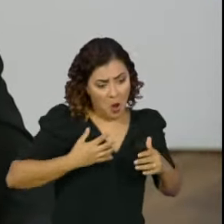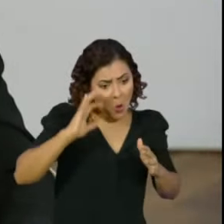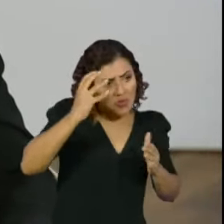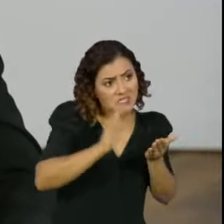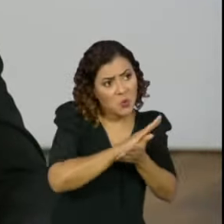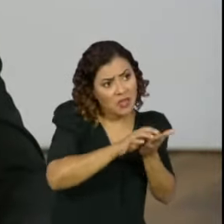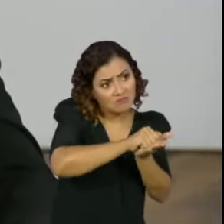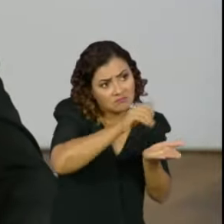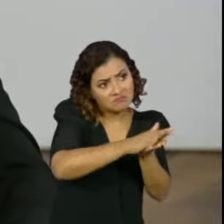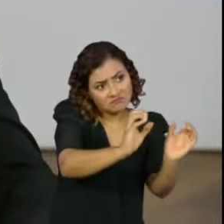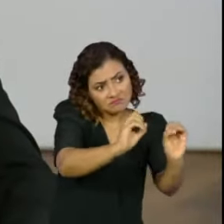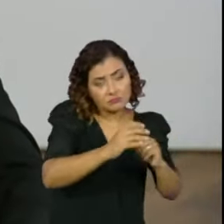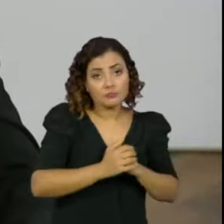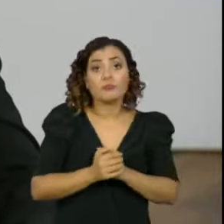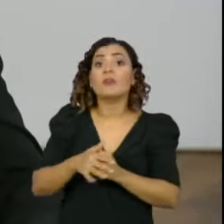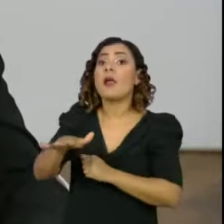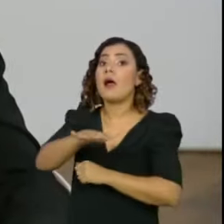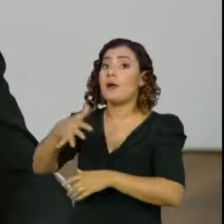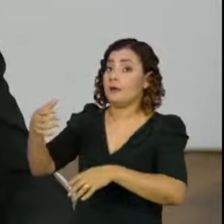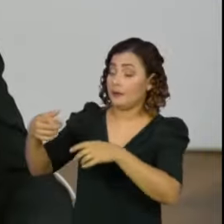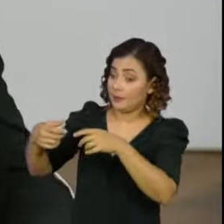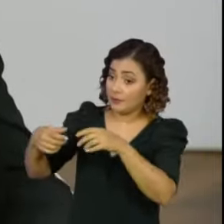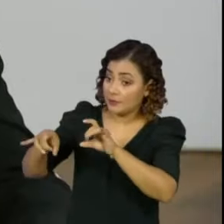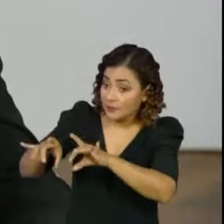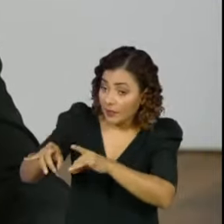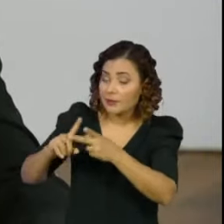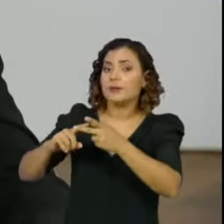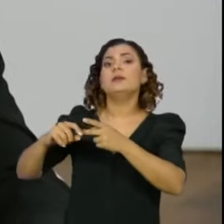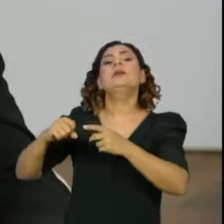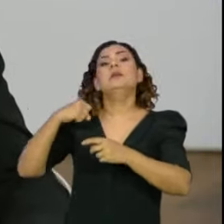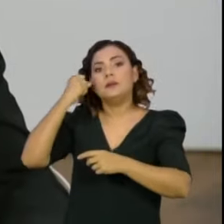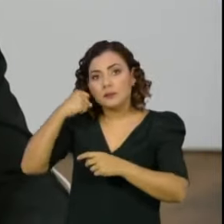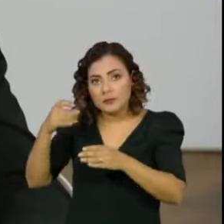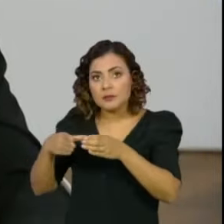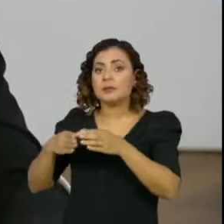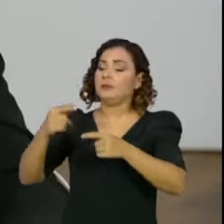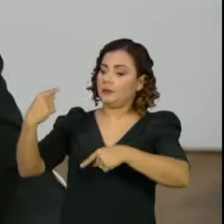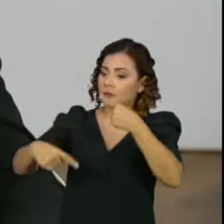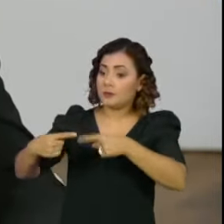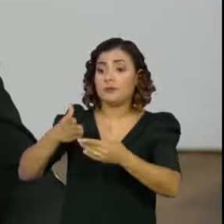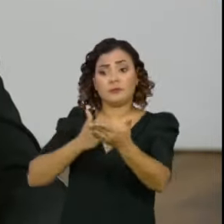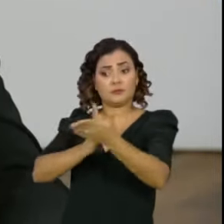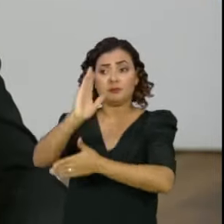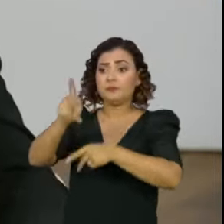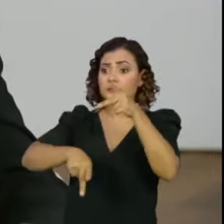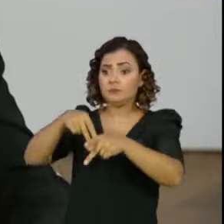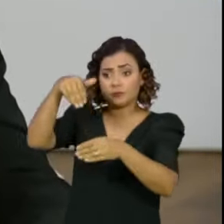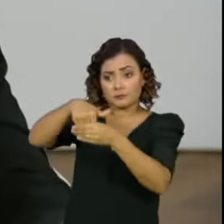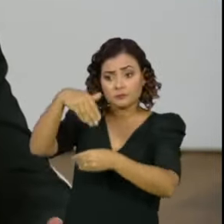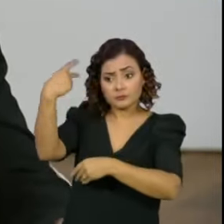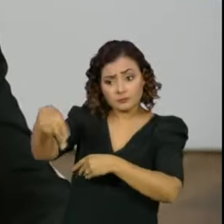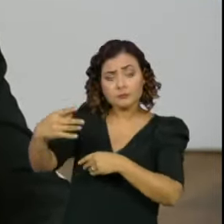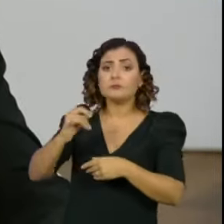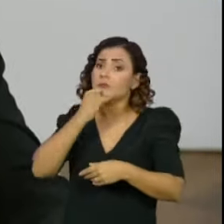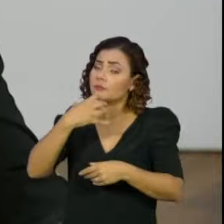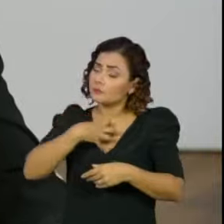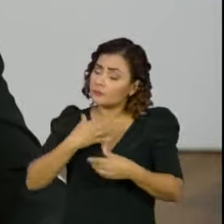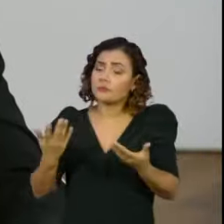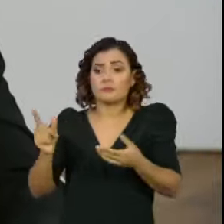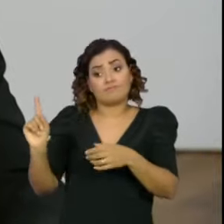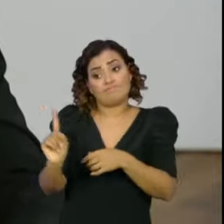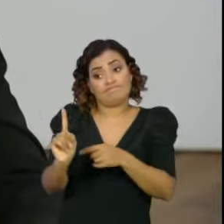técnico, sob o ponto de vista jurídico e político. É um senador da República, eleito pelo seu Estado, infelizmente se viu